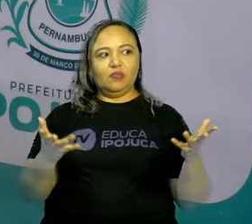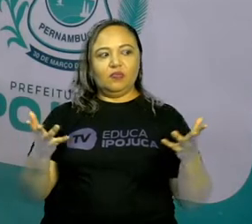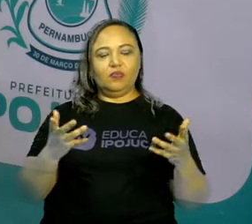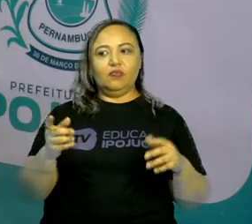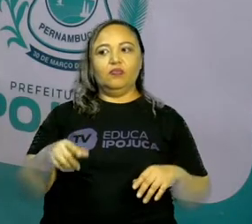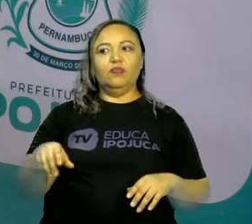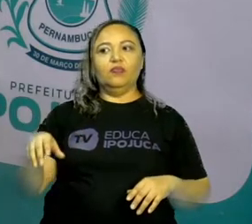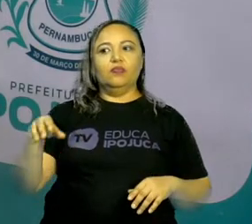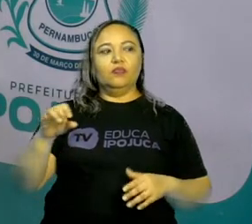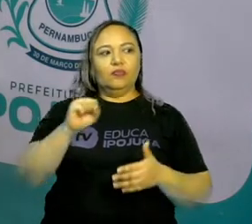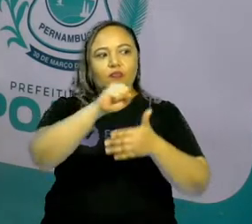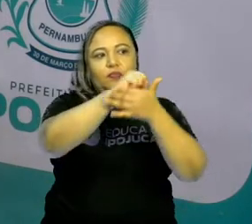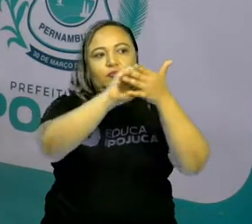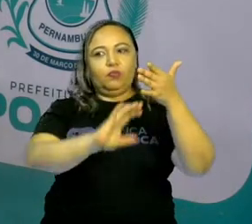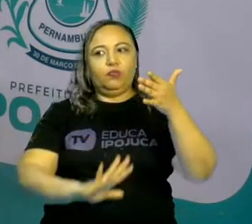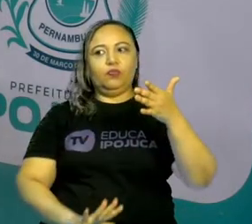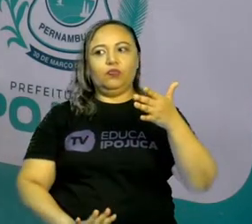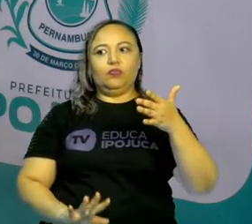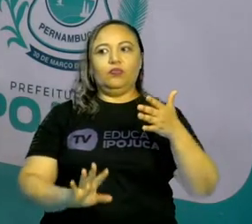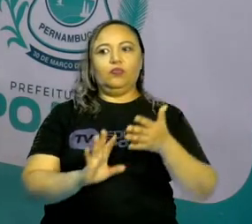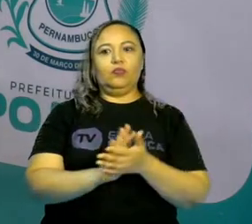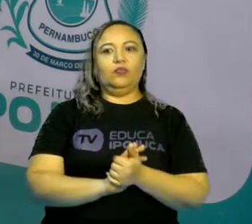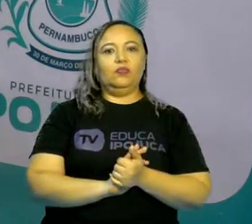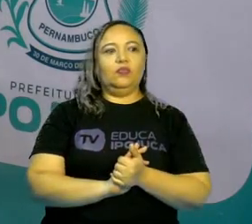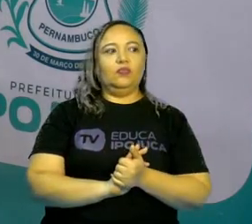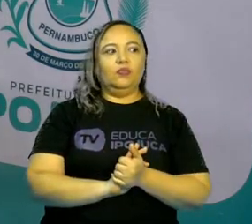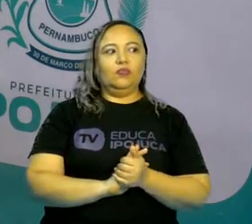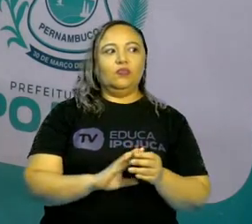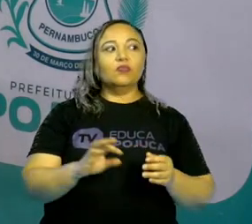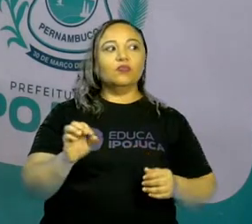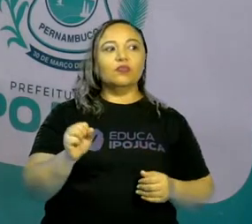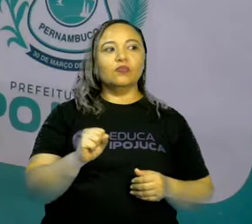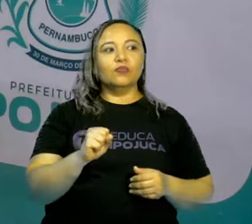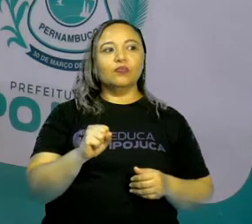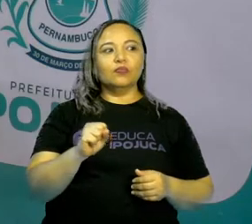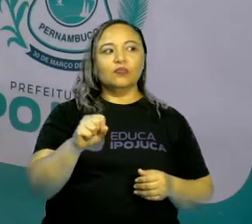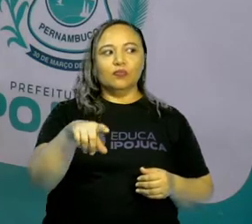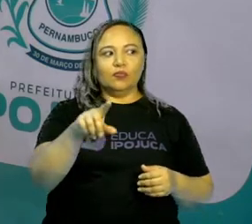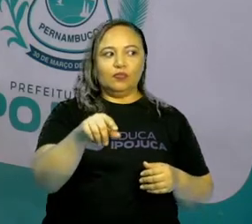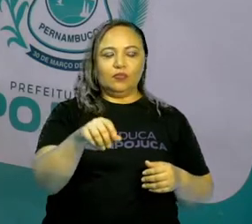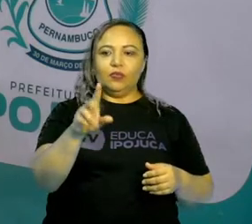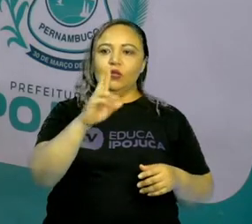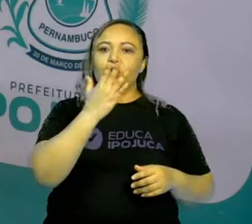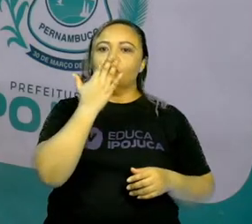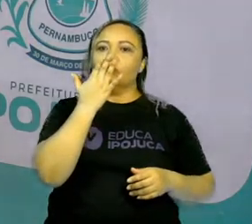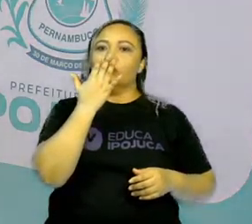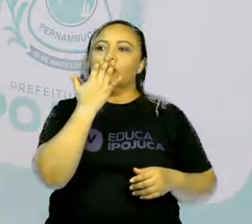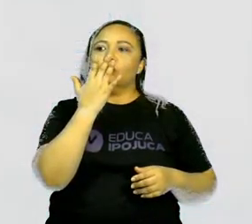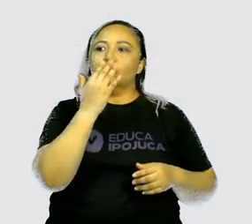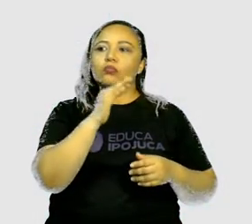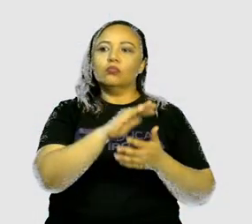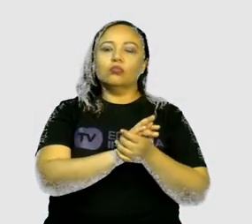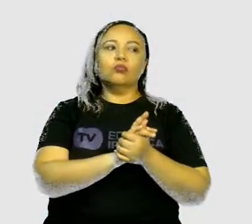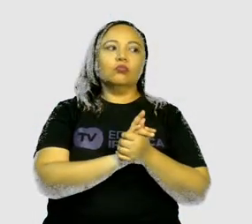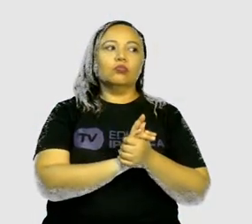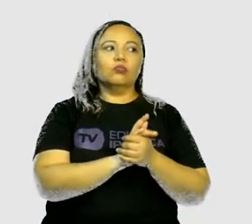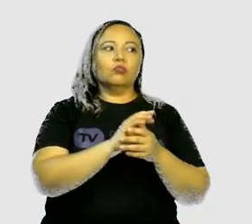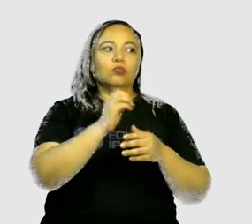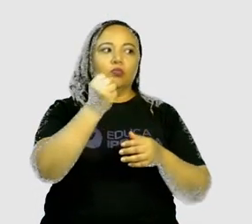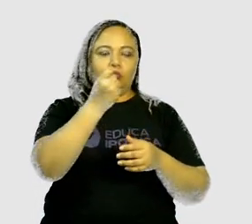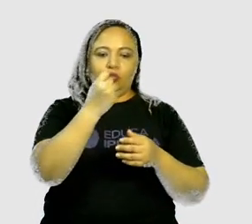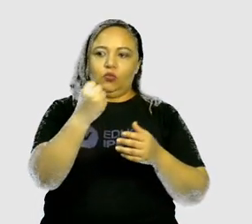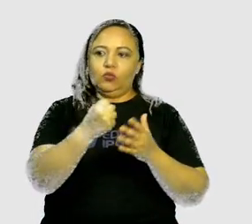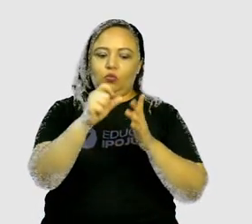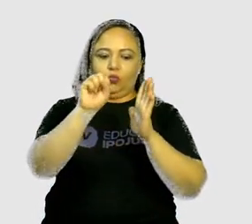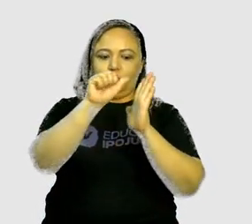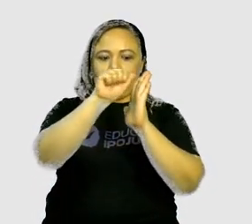vamos à nossa atividade. Olha, aqui a gente vamos trabalhar com as cores. Eu tenho os algarismos